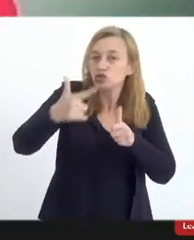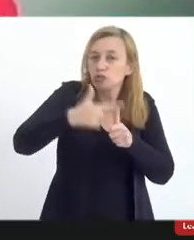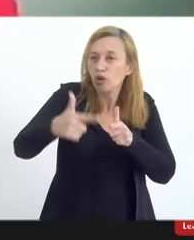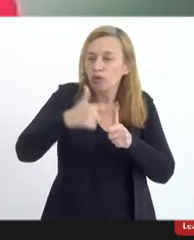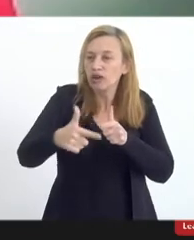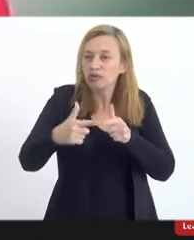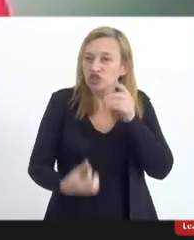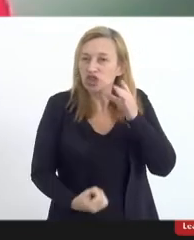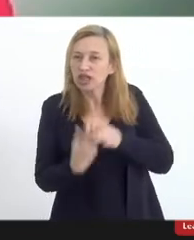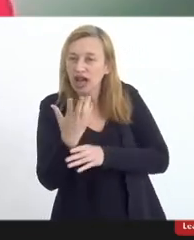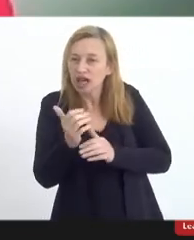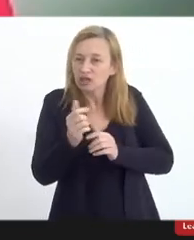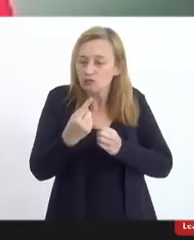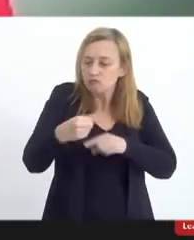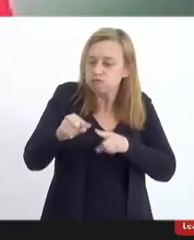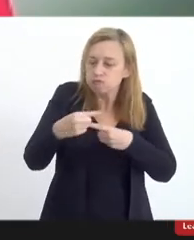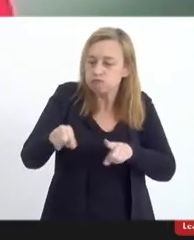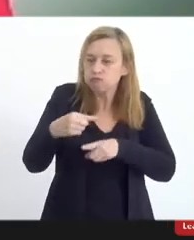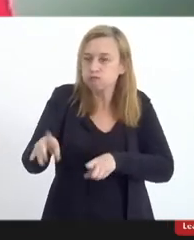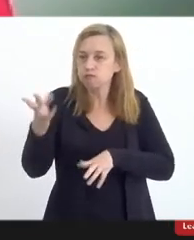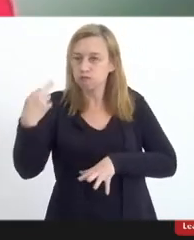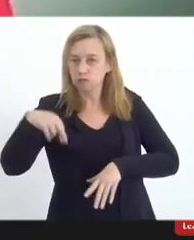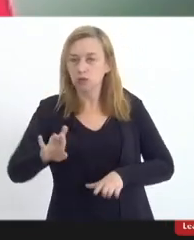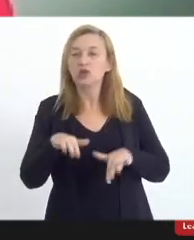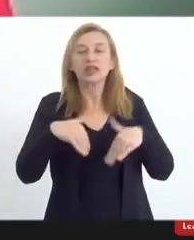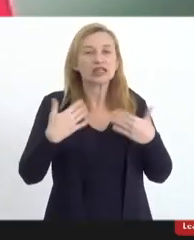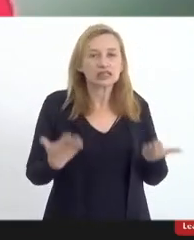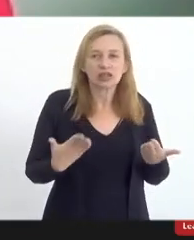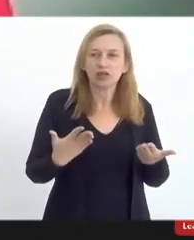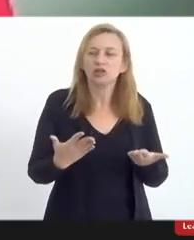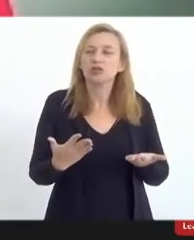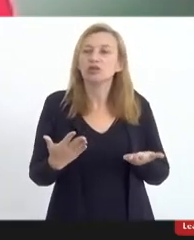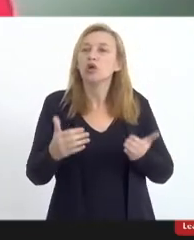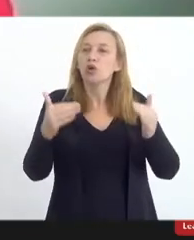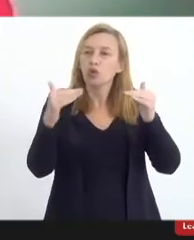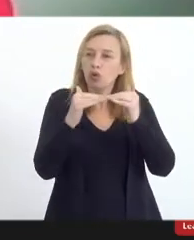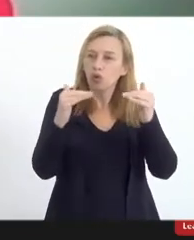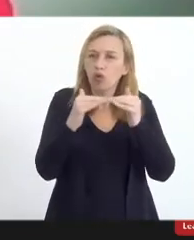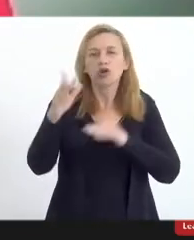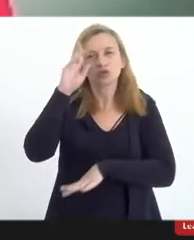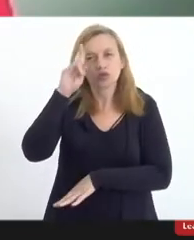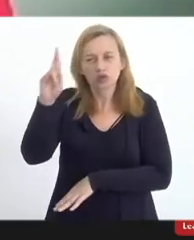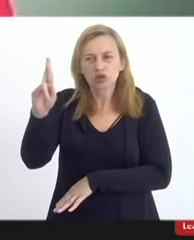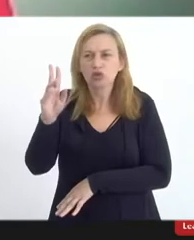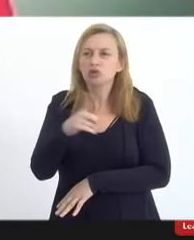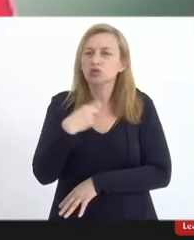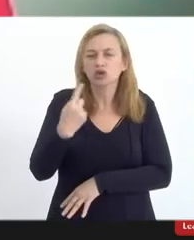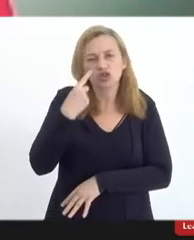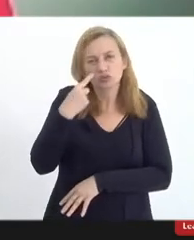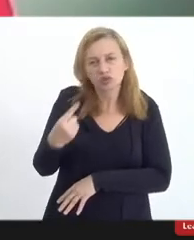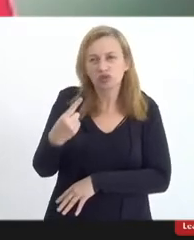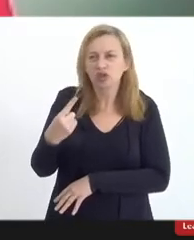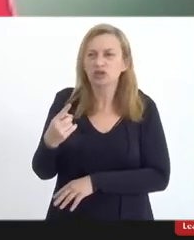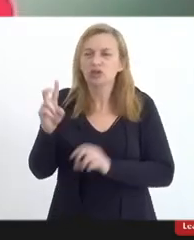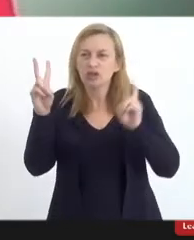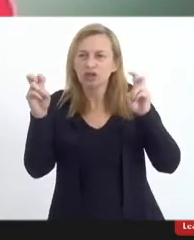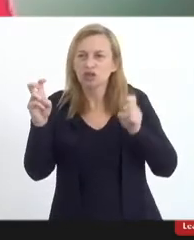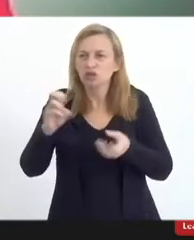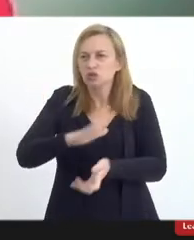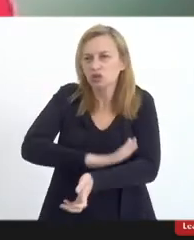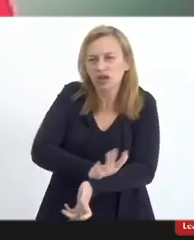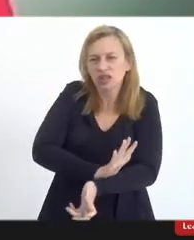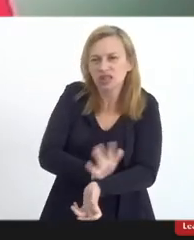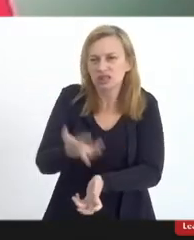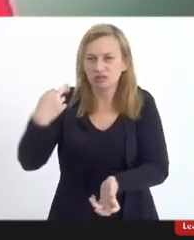perseguição religiosa. Então, sem dúvida nenhuma, concordo com o senhor, nós estamos diante de um caso de racismo